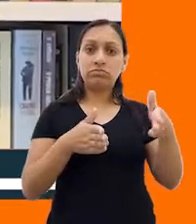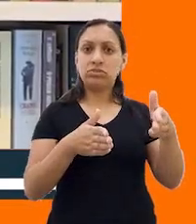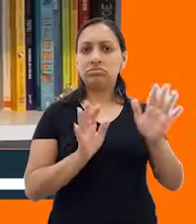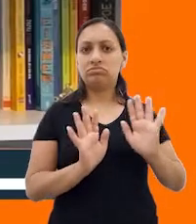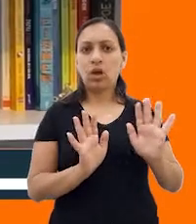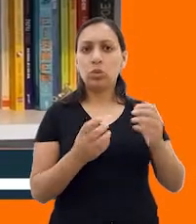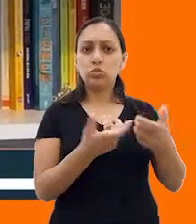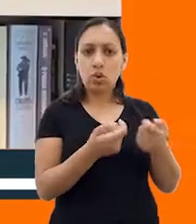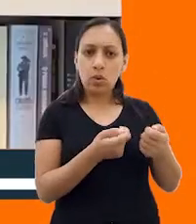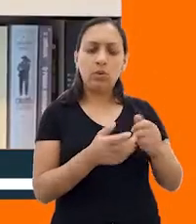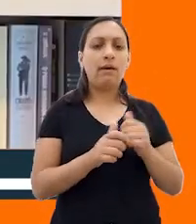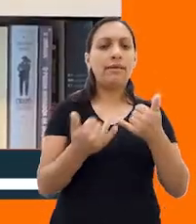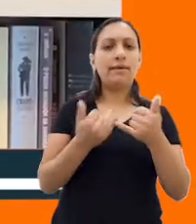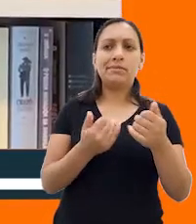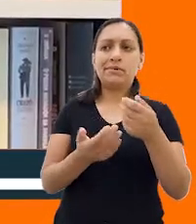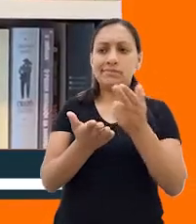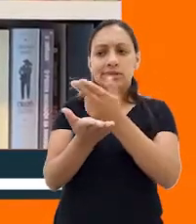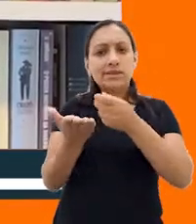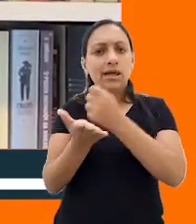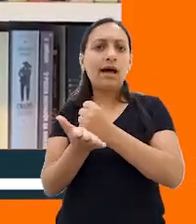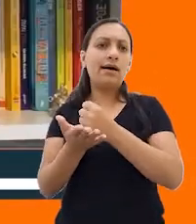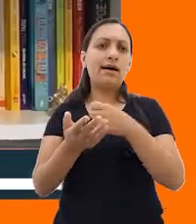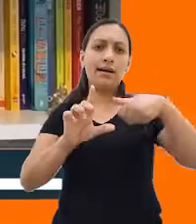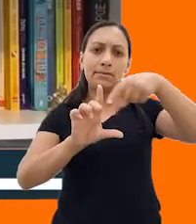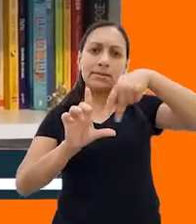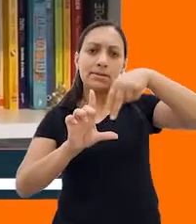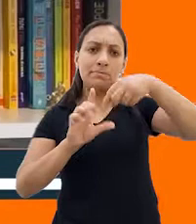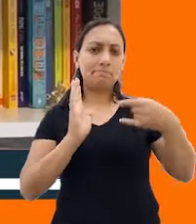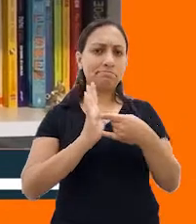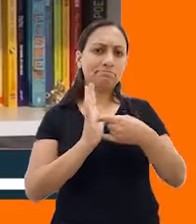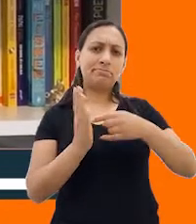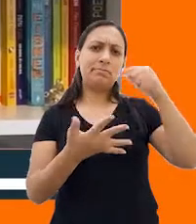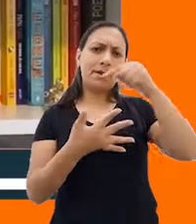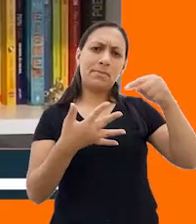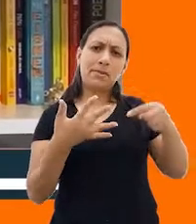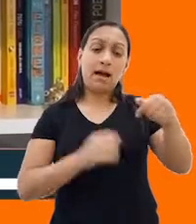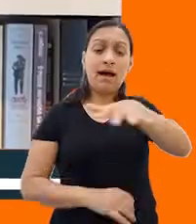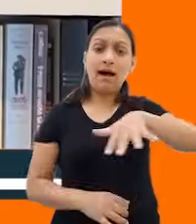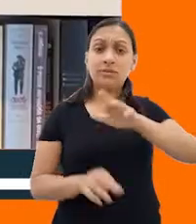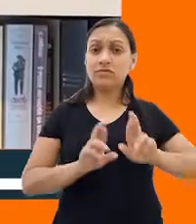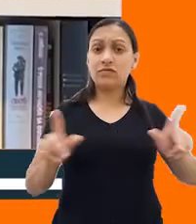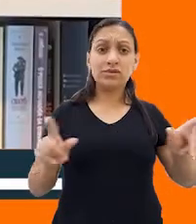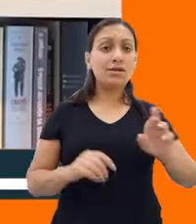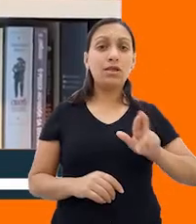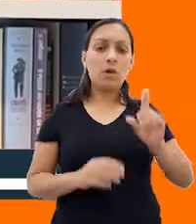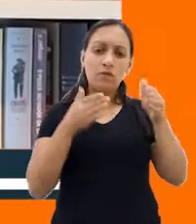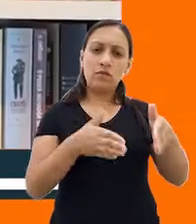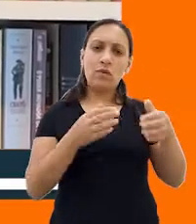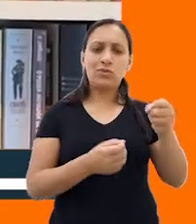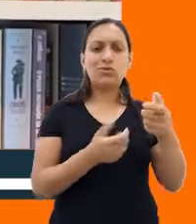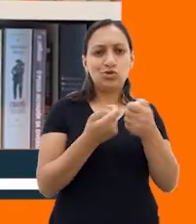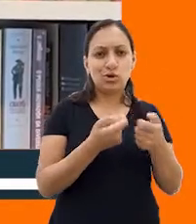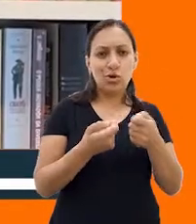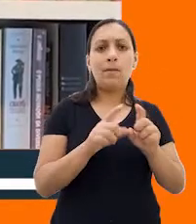publicidade, design, animação, trabalhar com programação. N áreas específicas que não são apenas jogos. Embora, novamente,